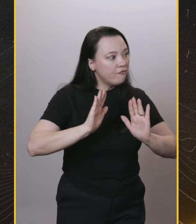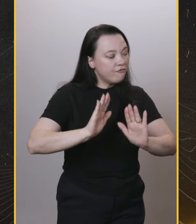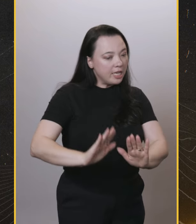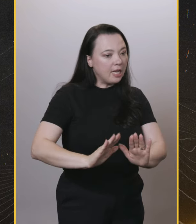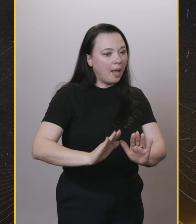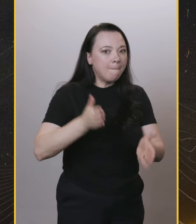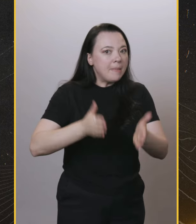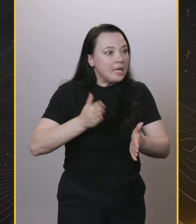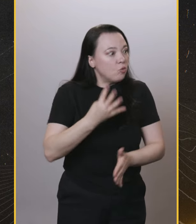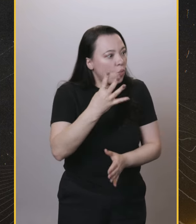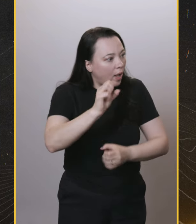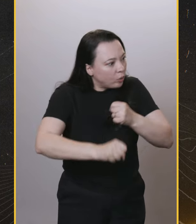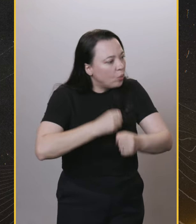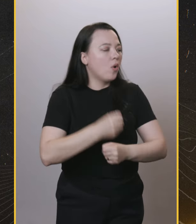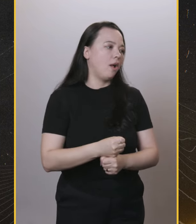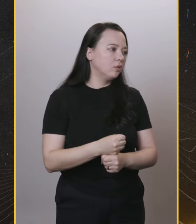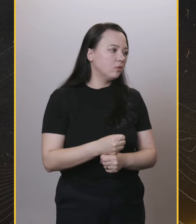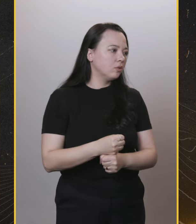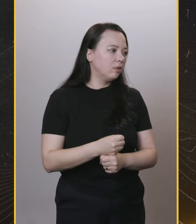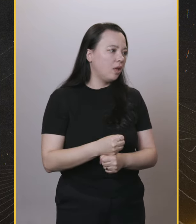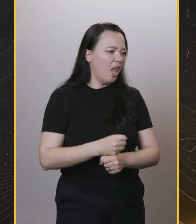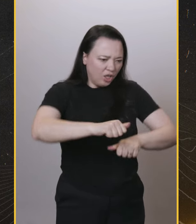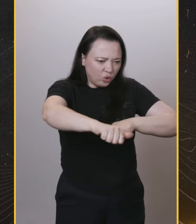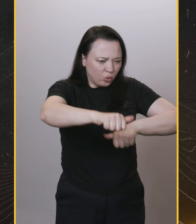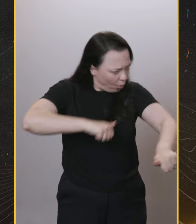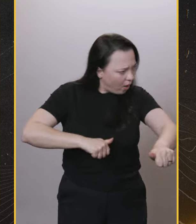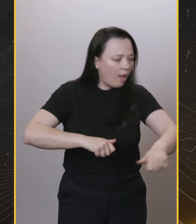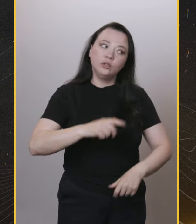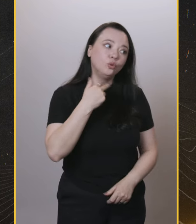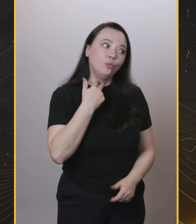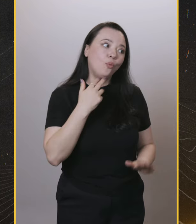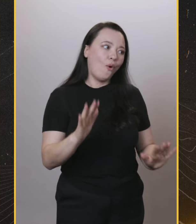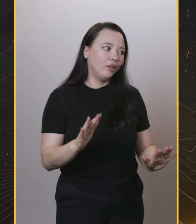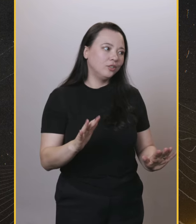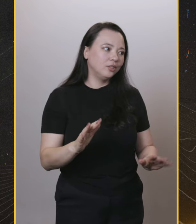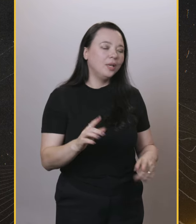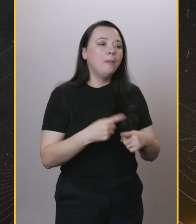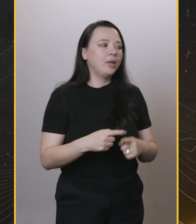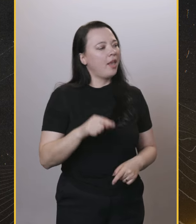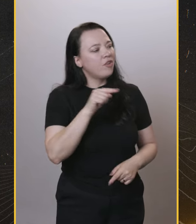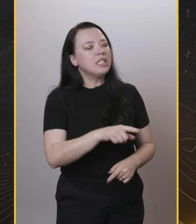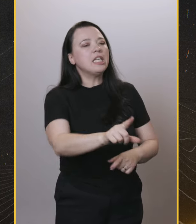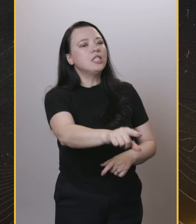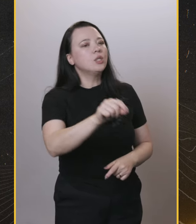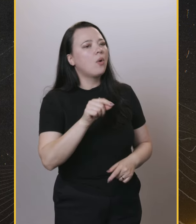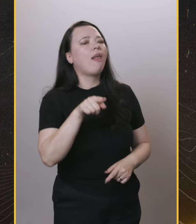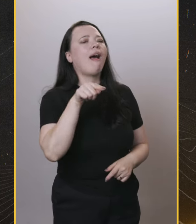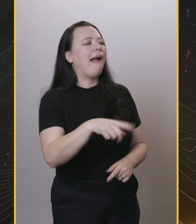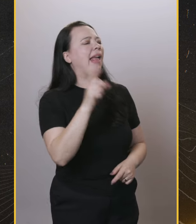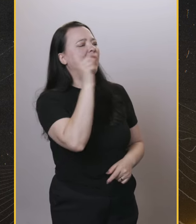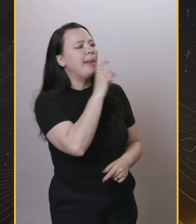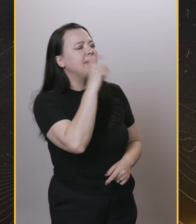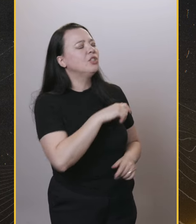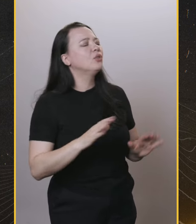e escolhe o prefeito, o vice-prefeito e os vereadores, é quatro anos, velho. Então é muito sério. Você entendeu? Não dá pra trocar.